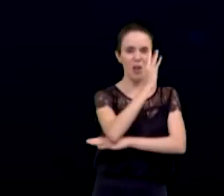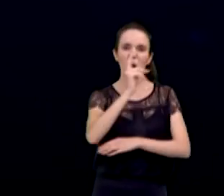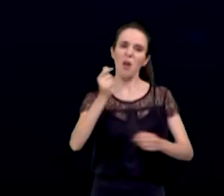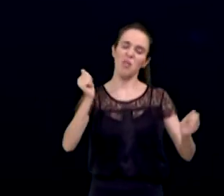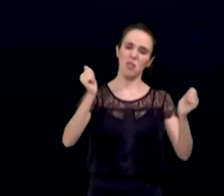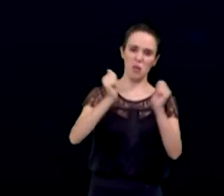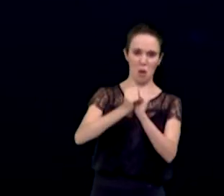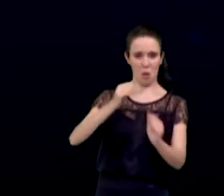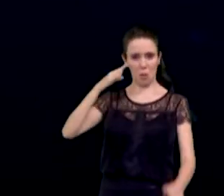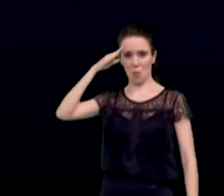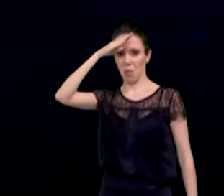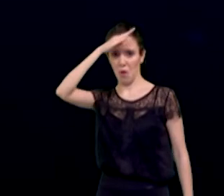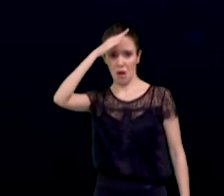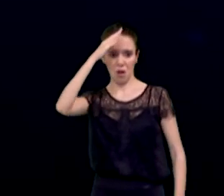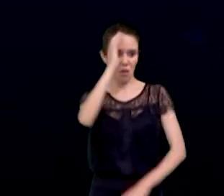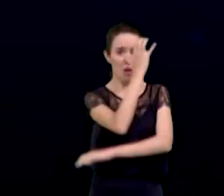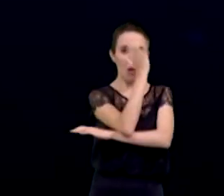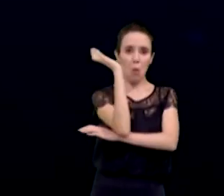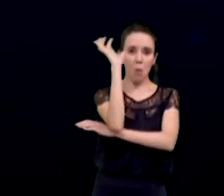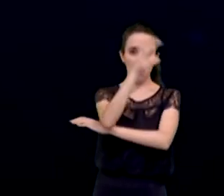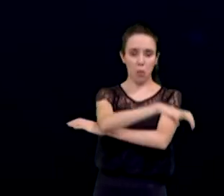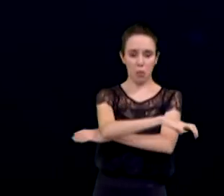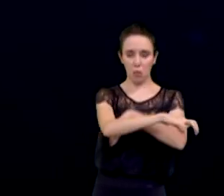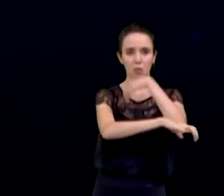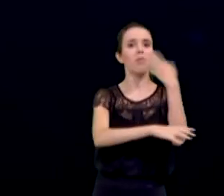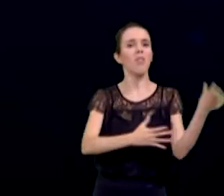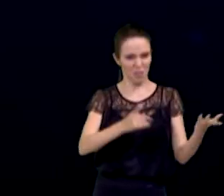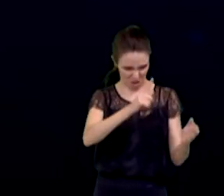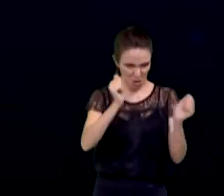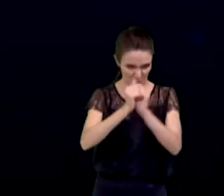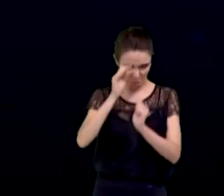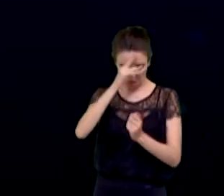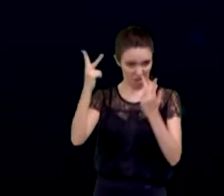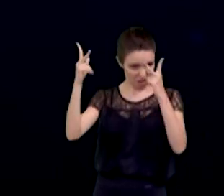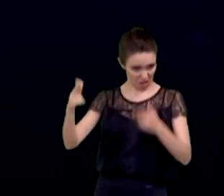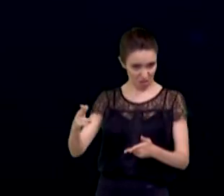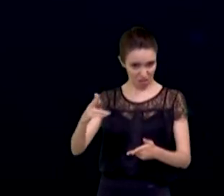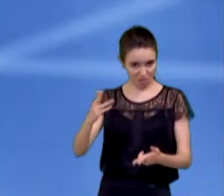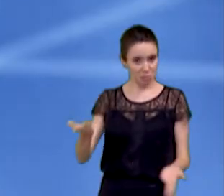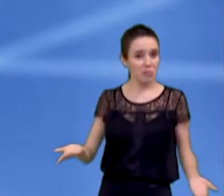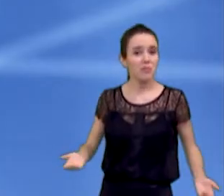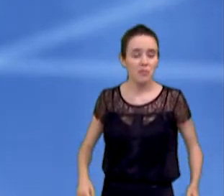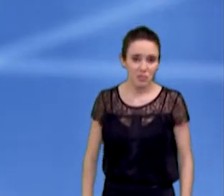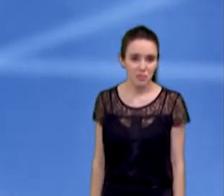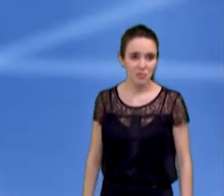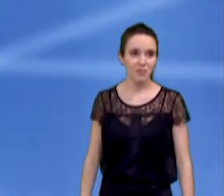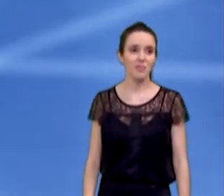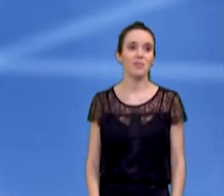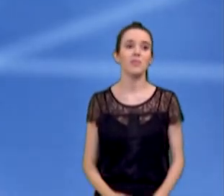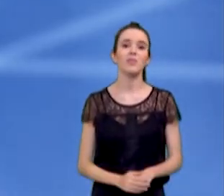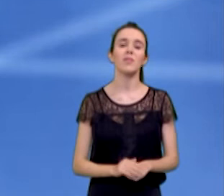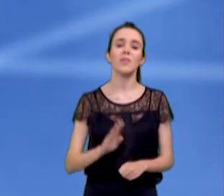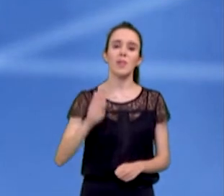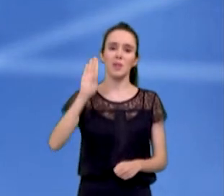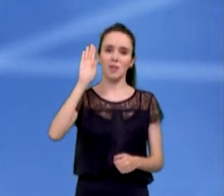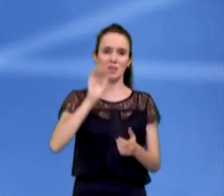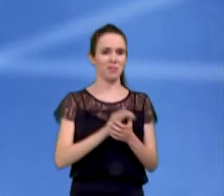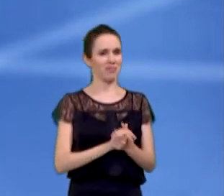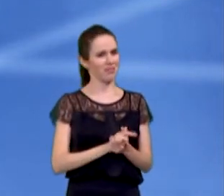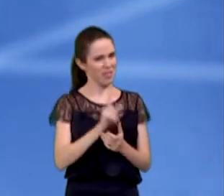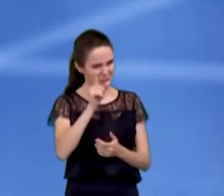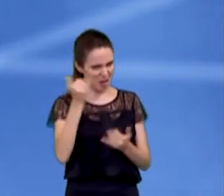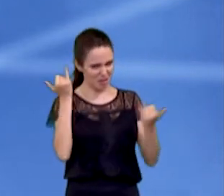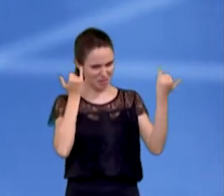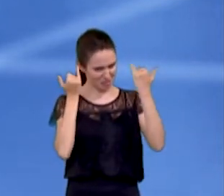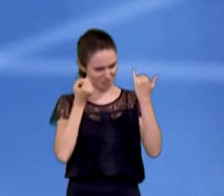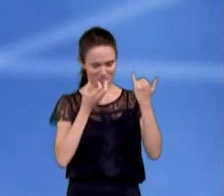Bolsonaro, pela destruição das florestas e pelo negacionismo? Um minuto e meio, candidato. Olha, candidato, a senhora está mal informada,